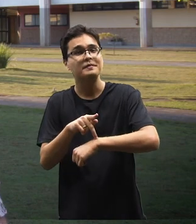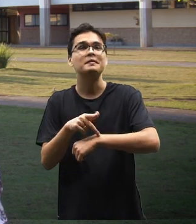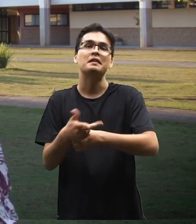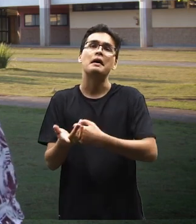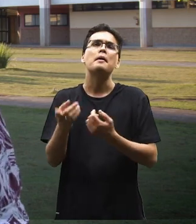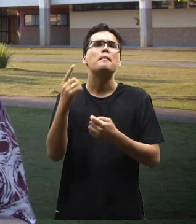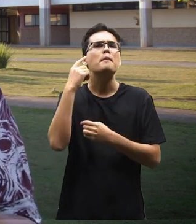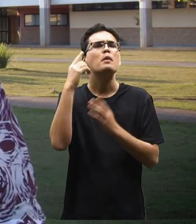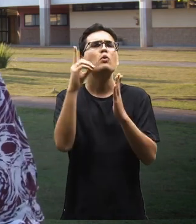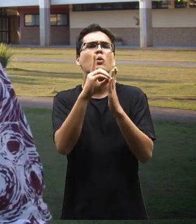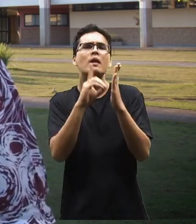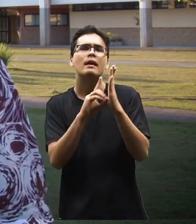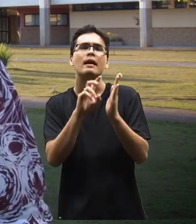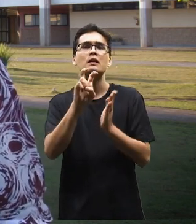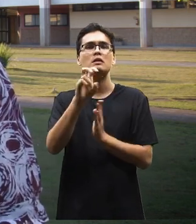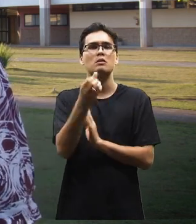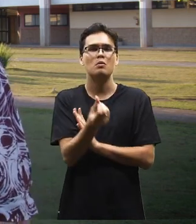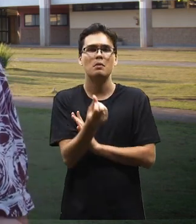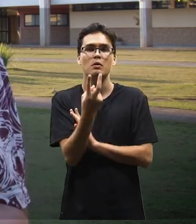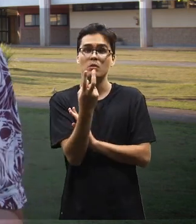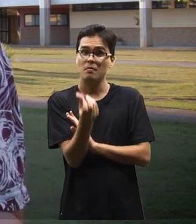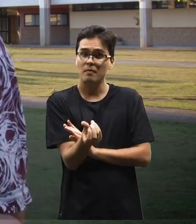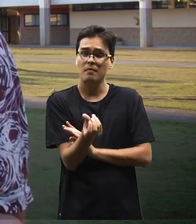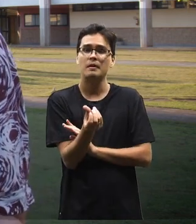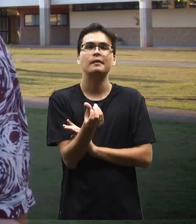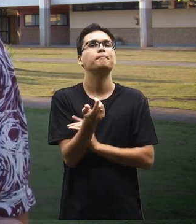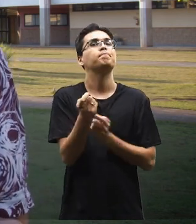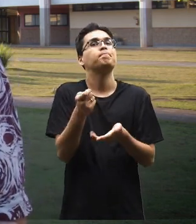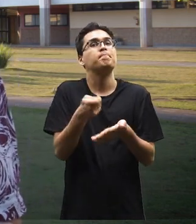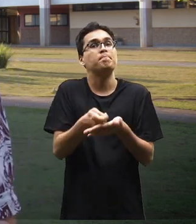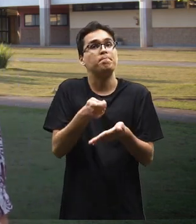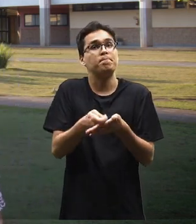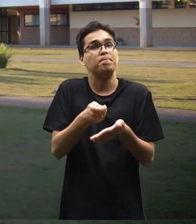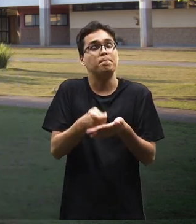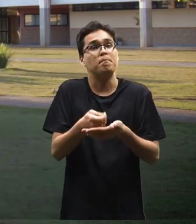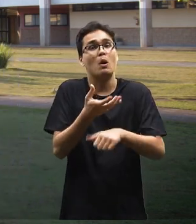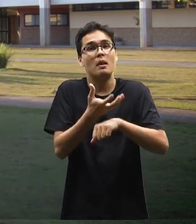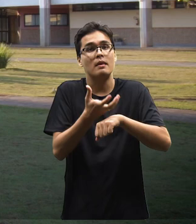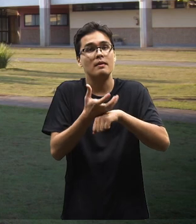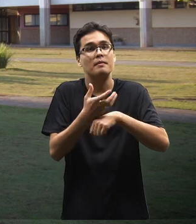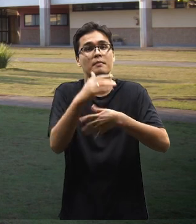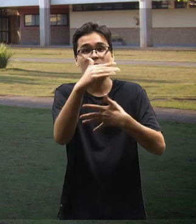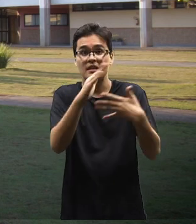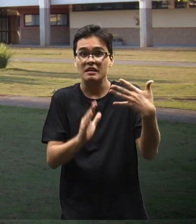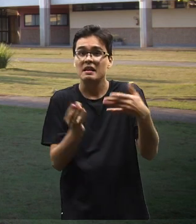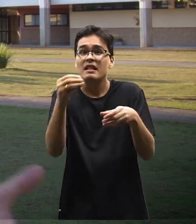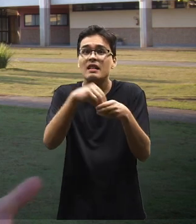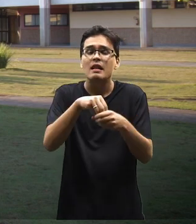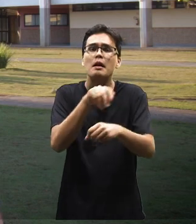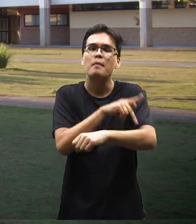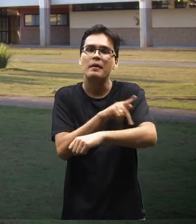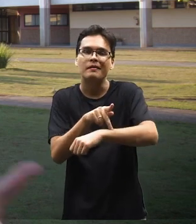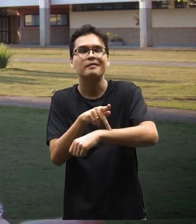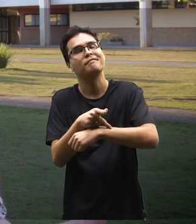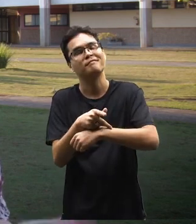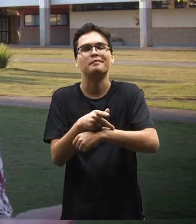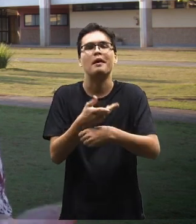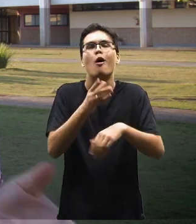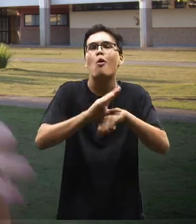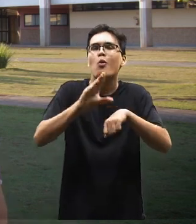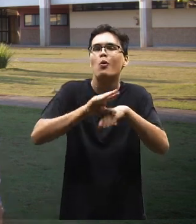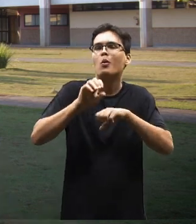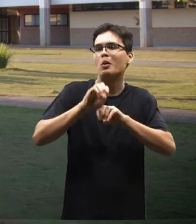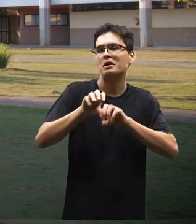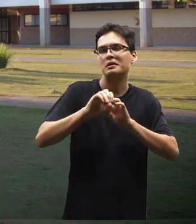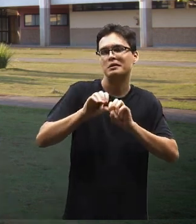pelo decreto 5.626, é obrigatória a disciplina livre na pedagogia. Na verdade, em todas as